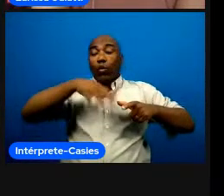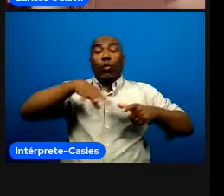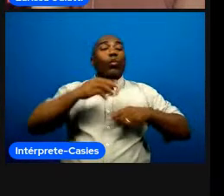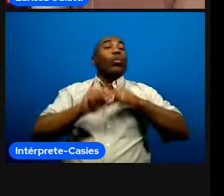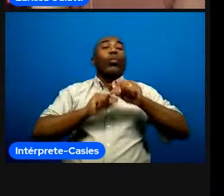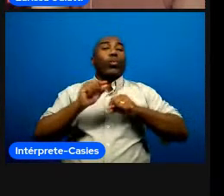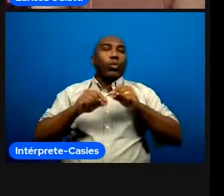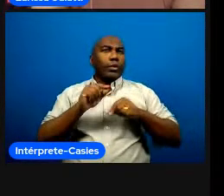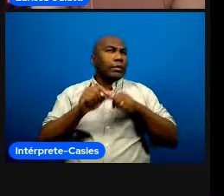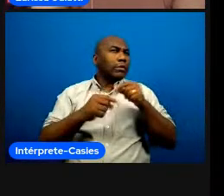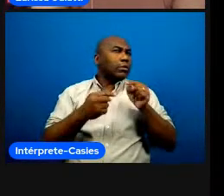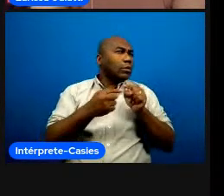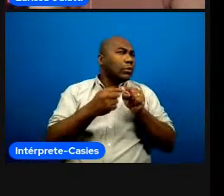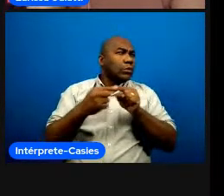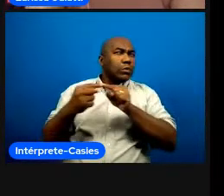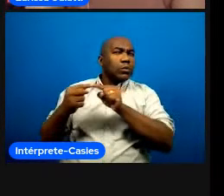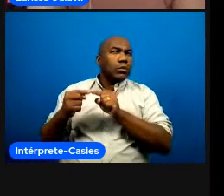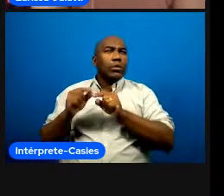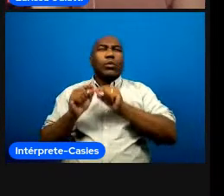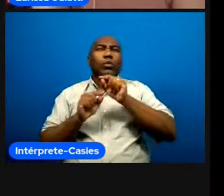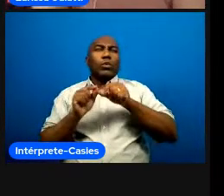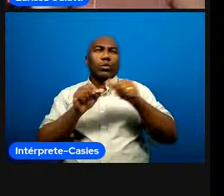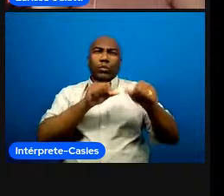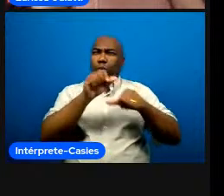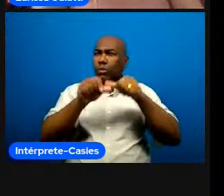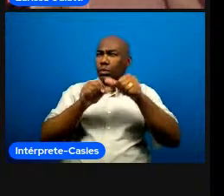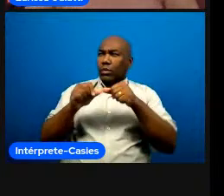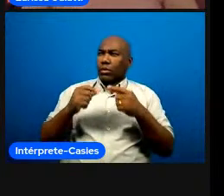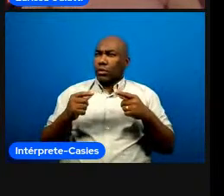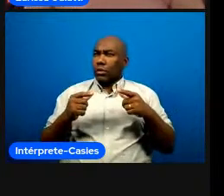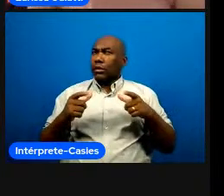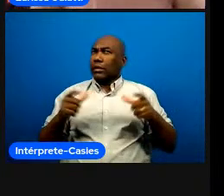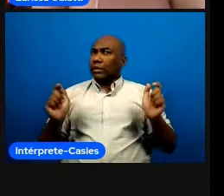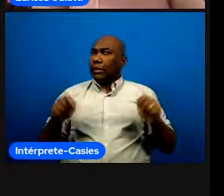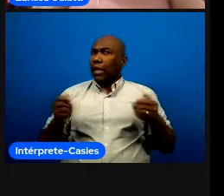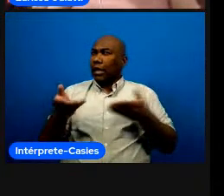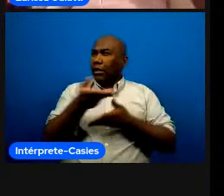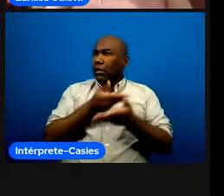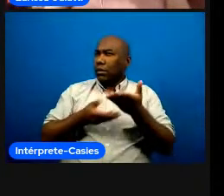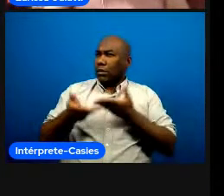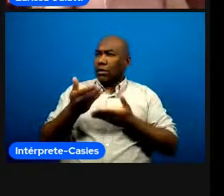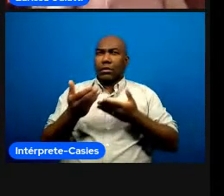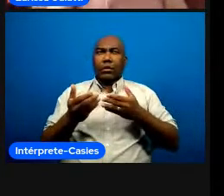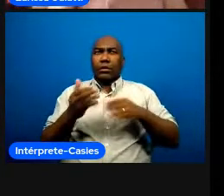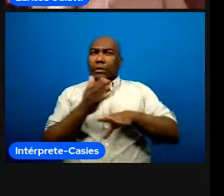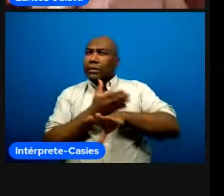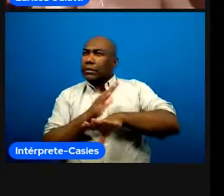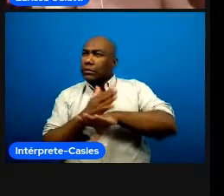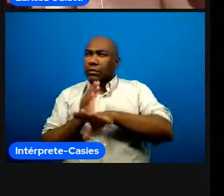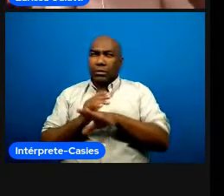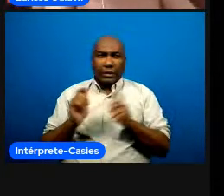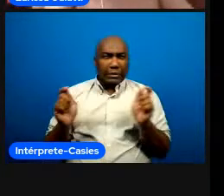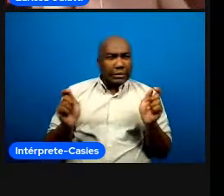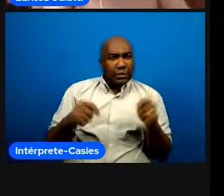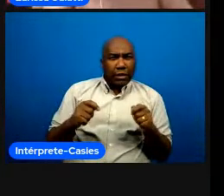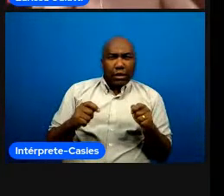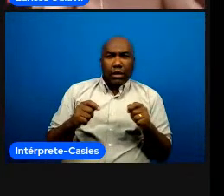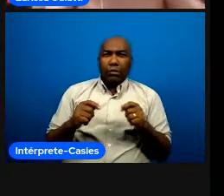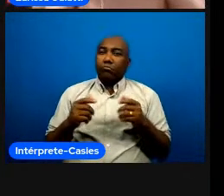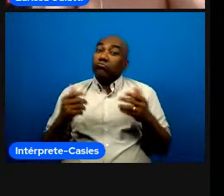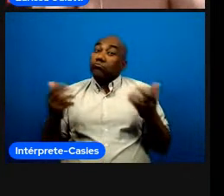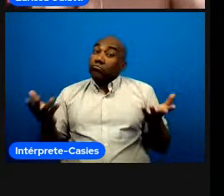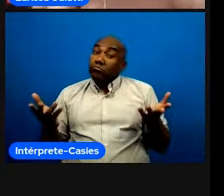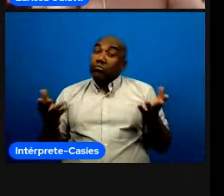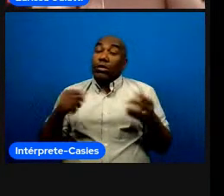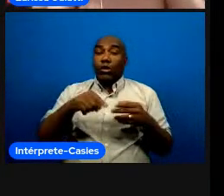valores e as e os os modos de interação que eu quero trazer ali conduzir as práticas né ler e responder a esse campo